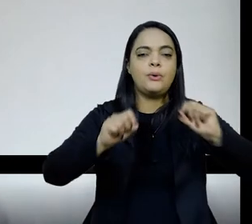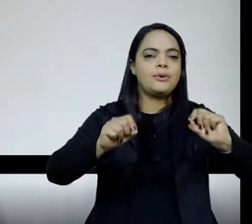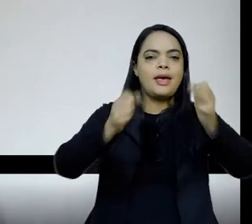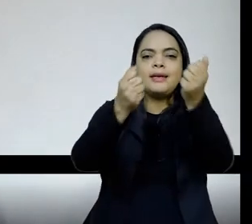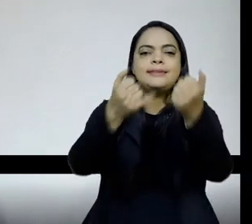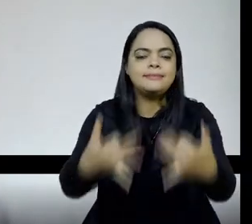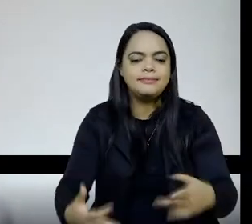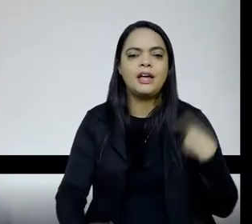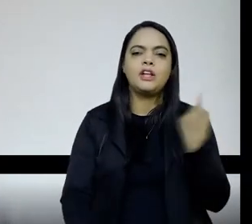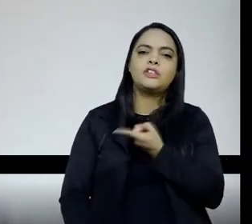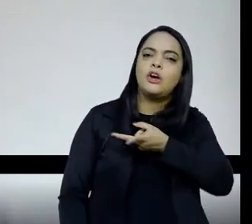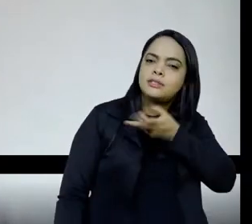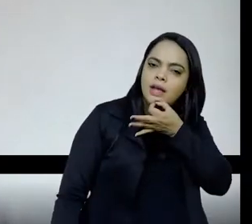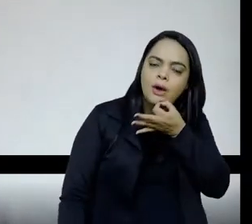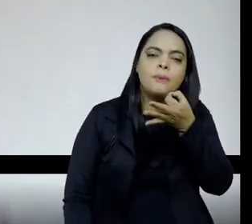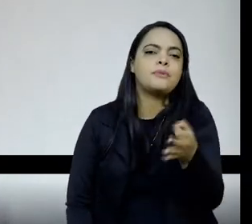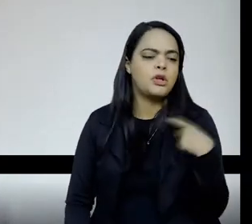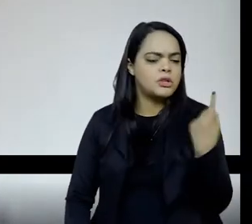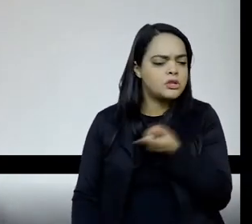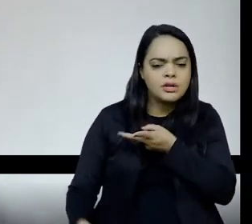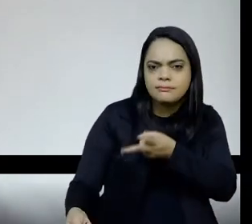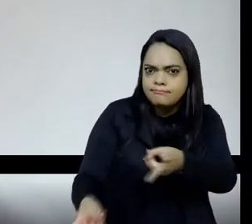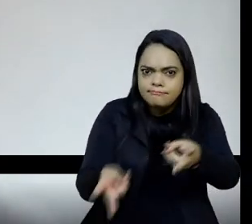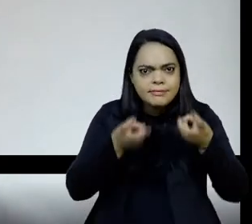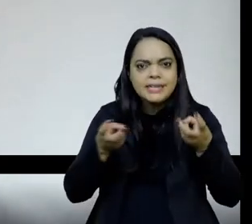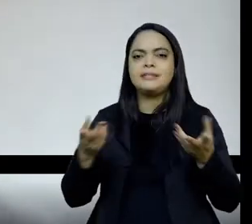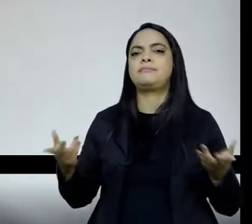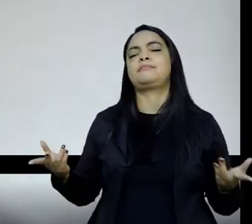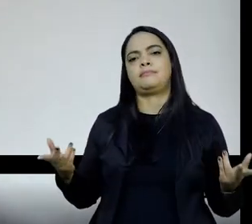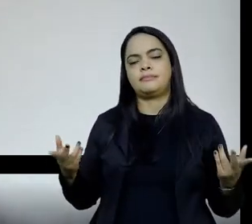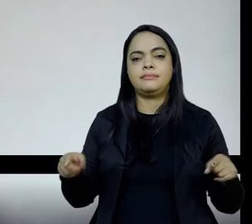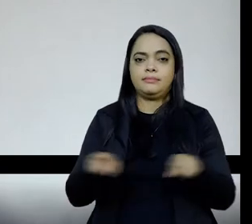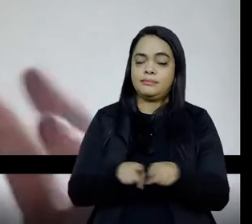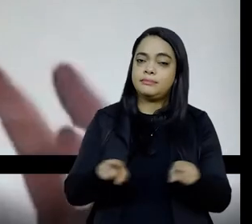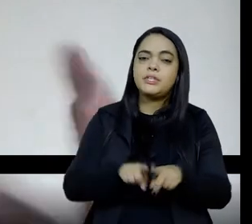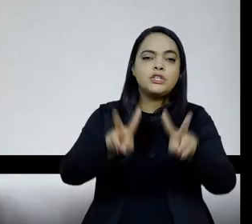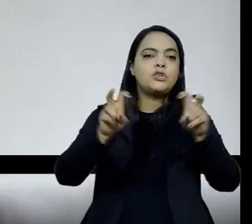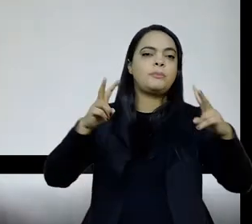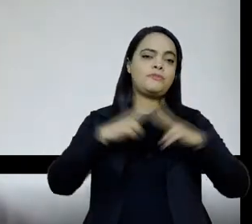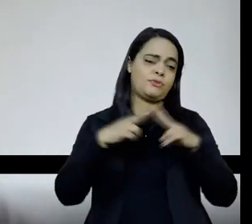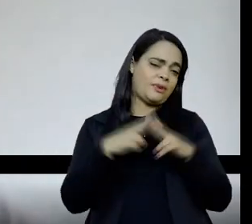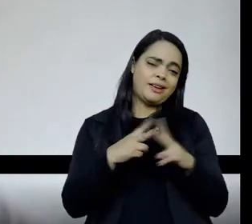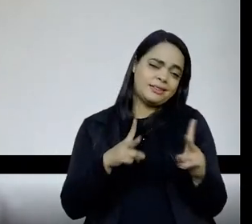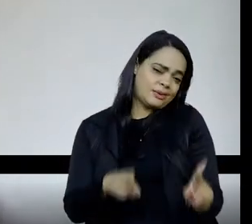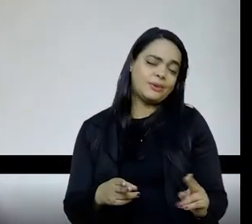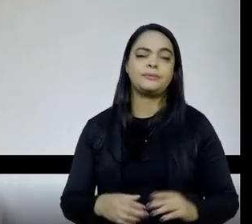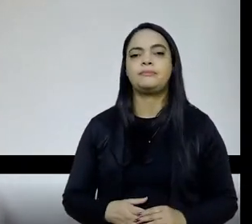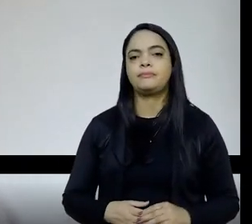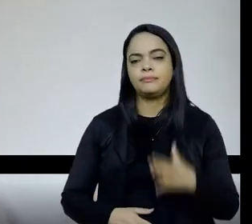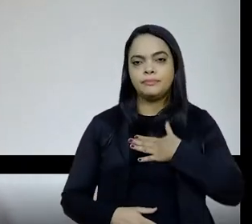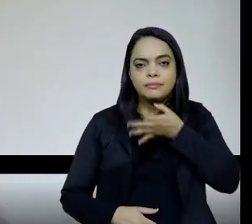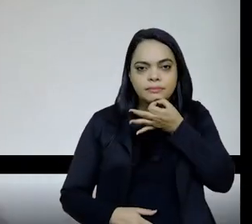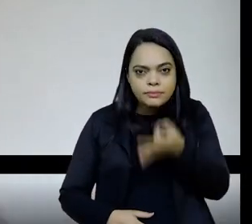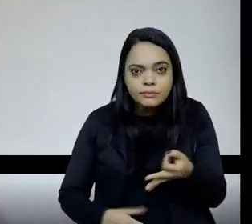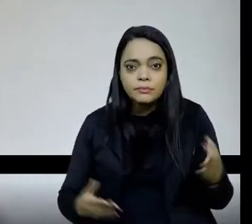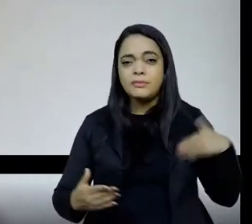generificado, nosso olhar seja racializado, etc., como a mesma coisa da violência. Eu acho que, ainda hoje, na